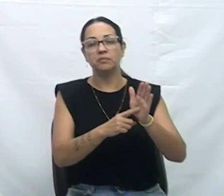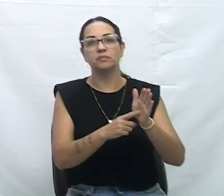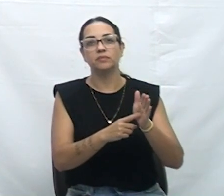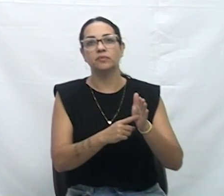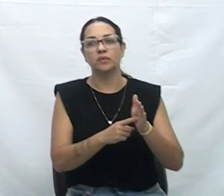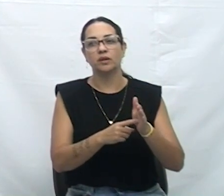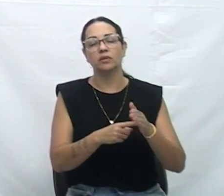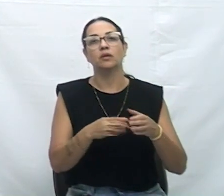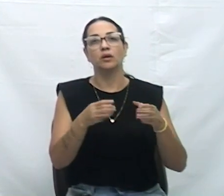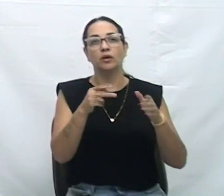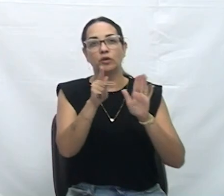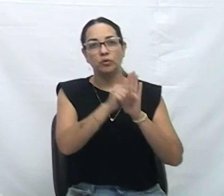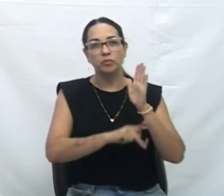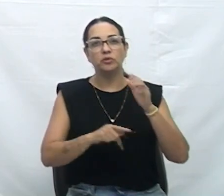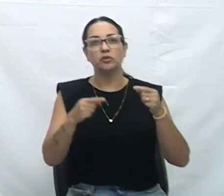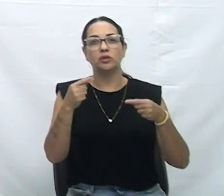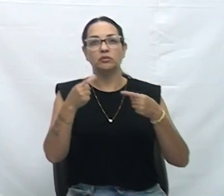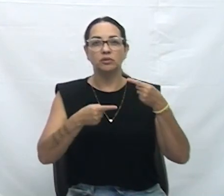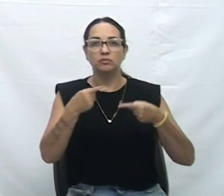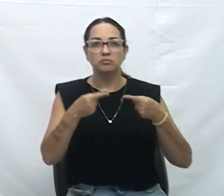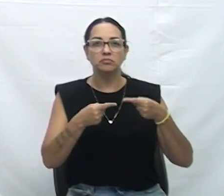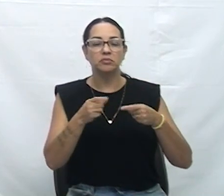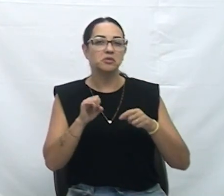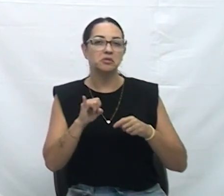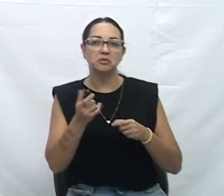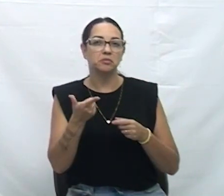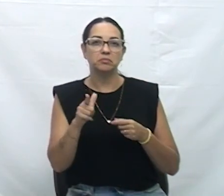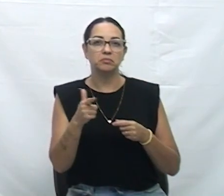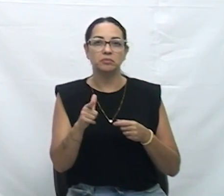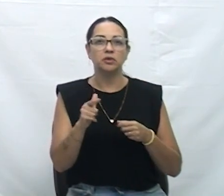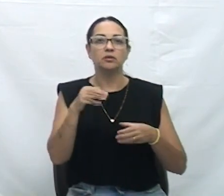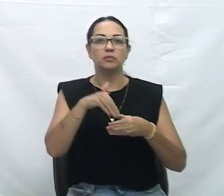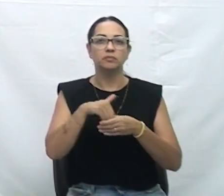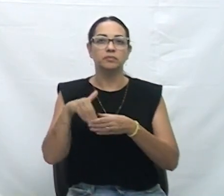discussão. Não havendo quem queira discutir, está em votação.